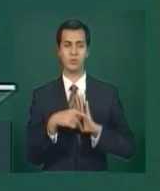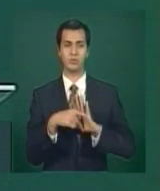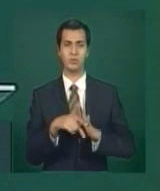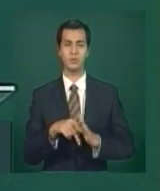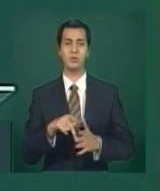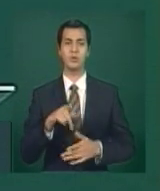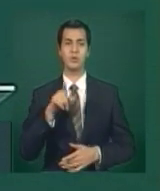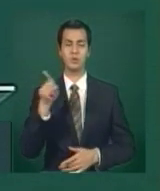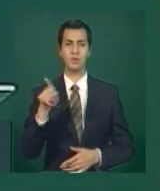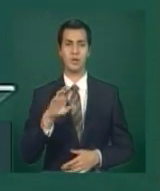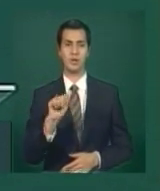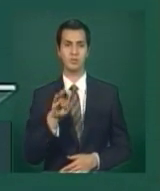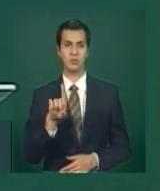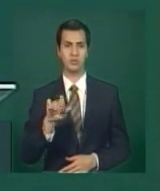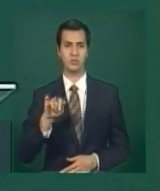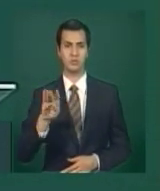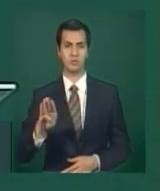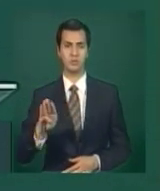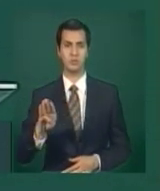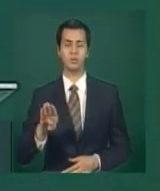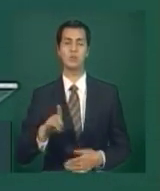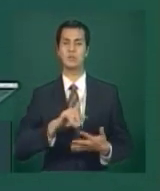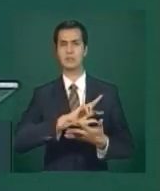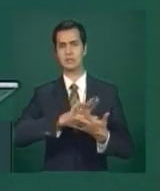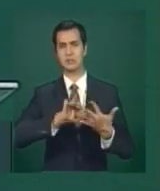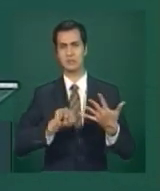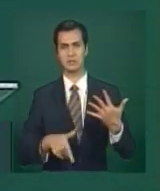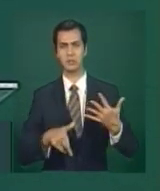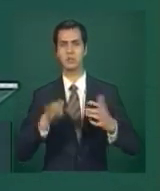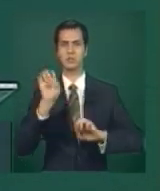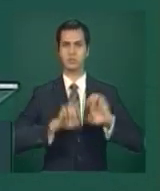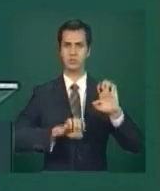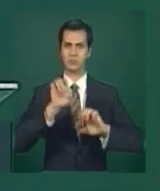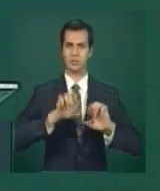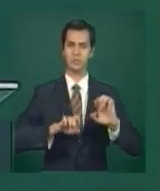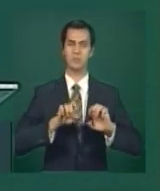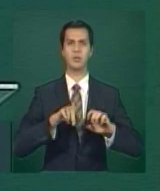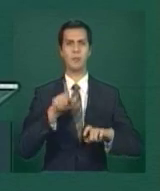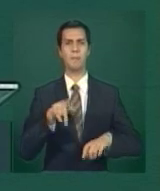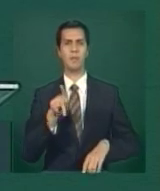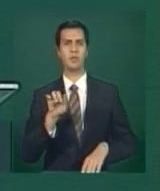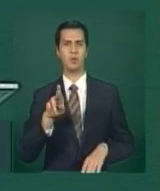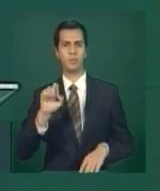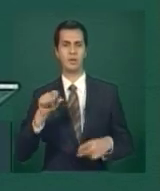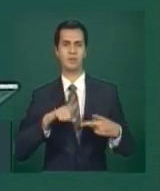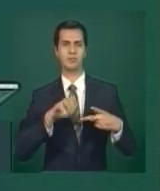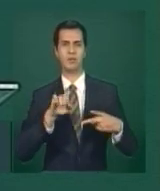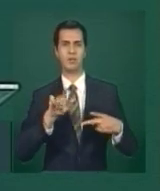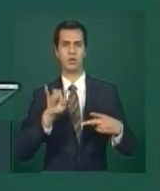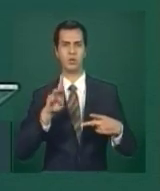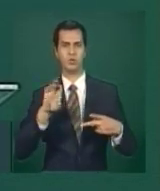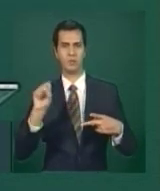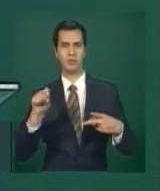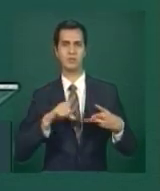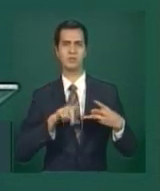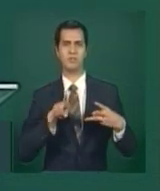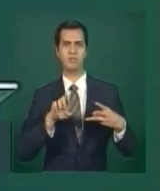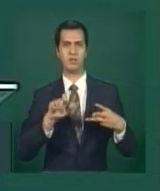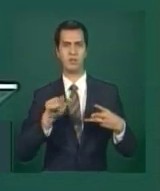da Abdibe, o restante das empresas Petrobras, Eletrobras e Vale.